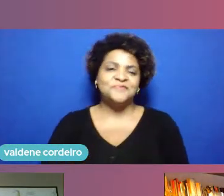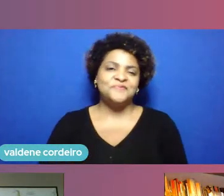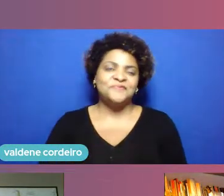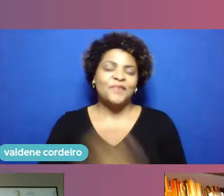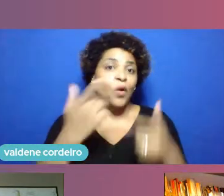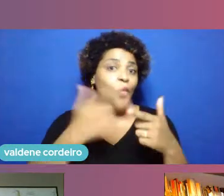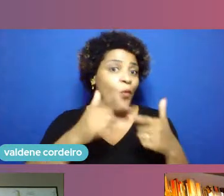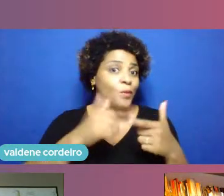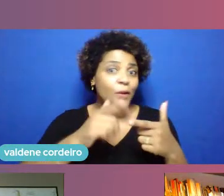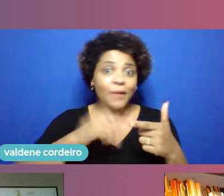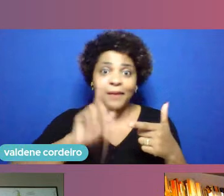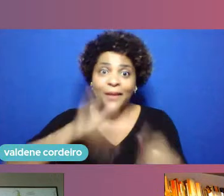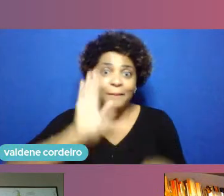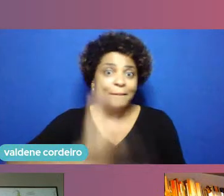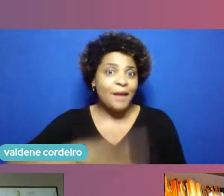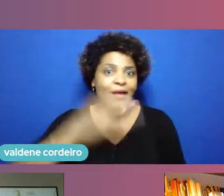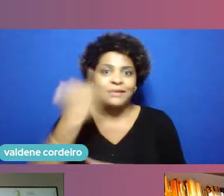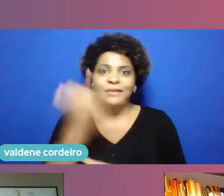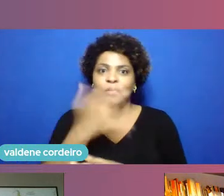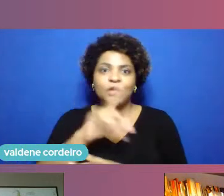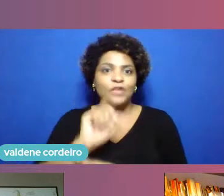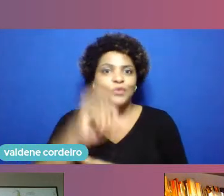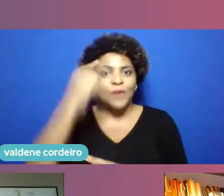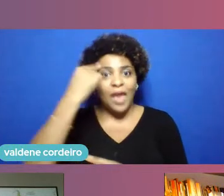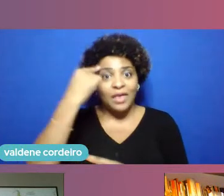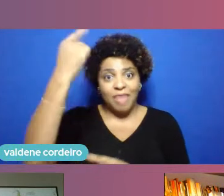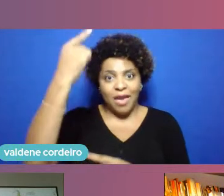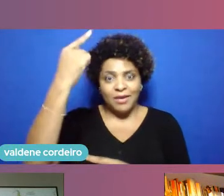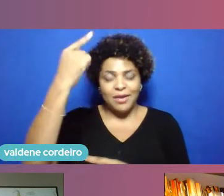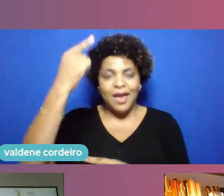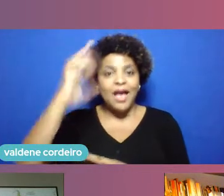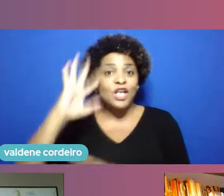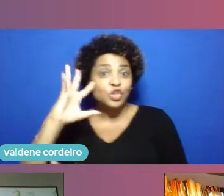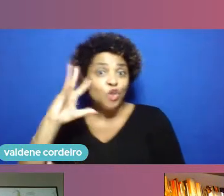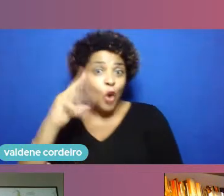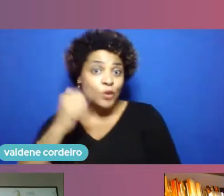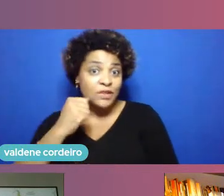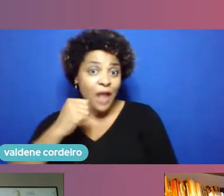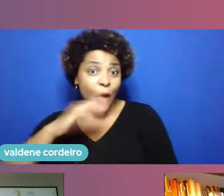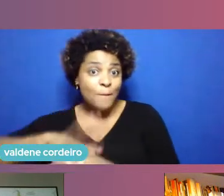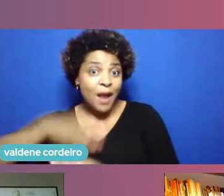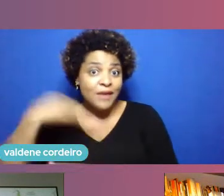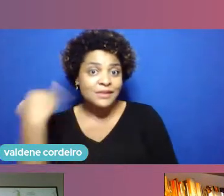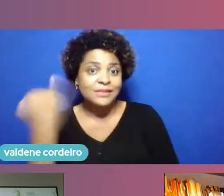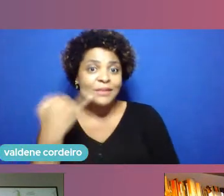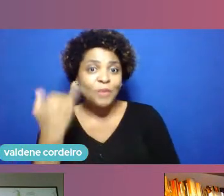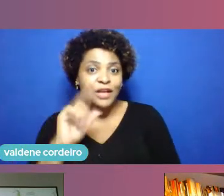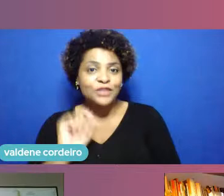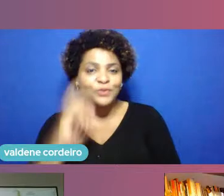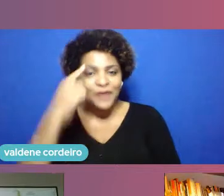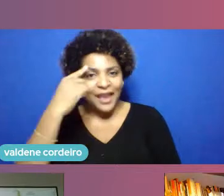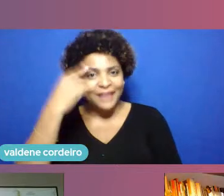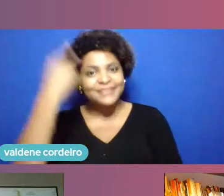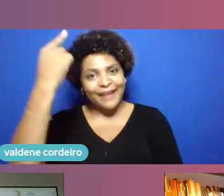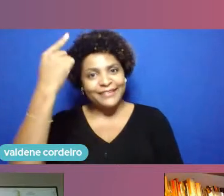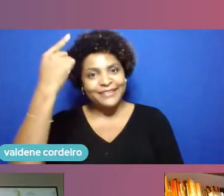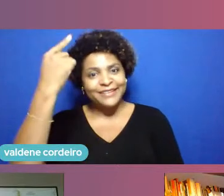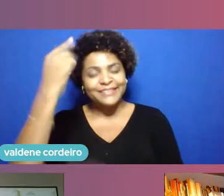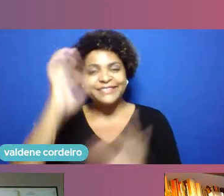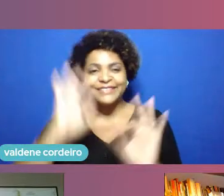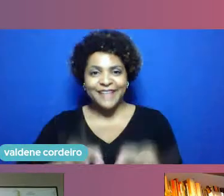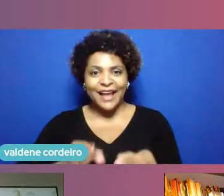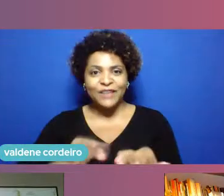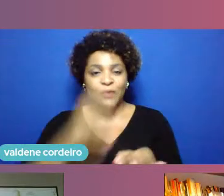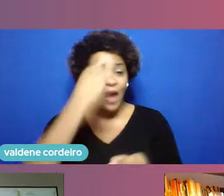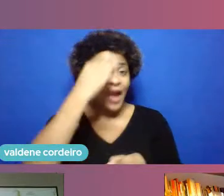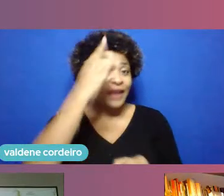muito mais importante do que a ideia e a solução ainda mais importante do que a ideia a ideia é só aquele lampejo